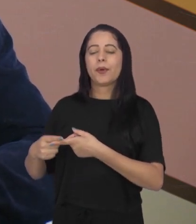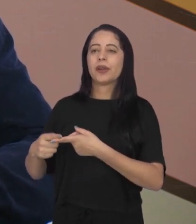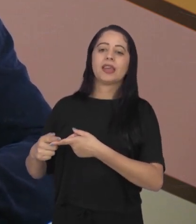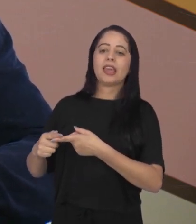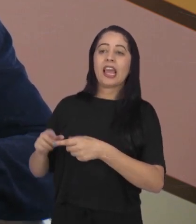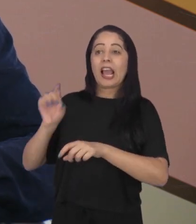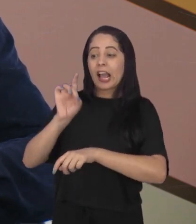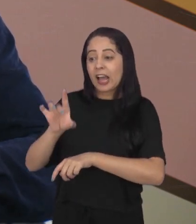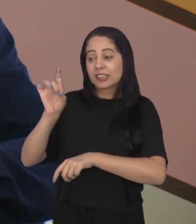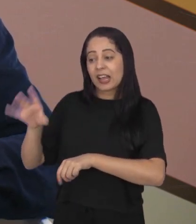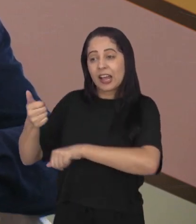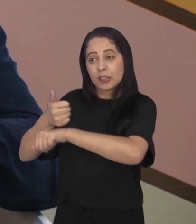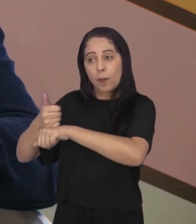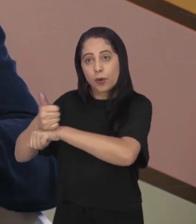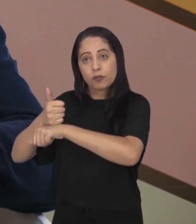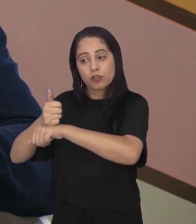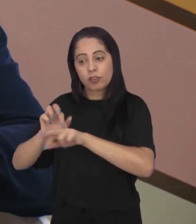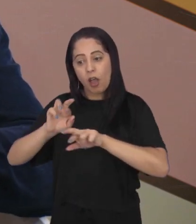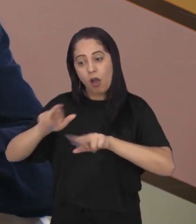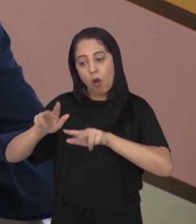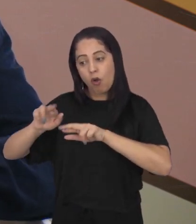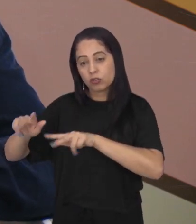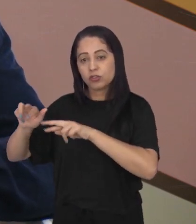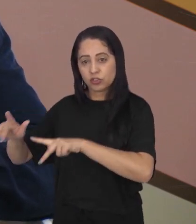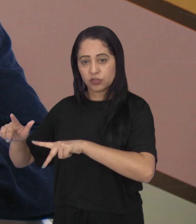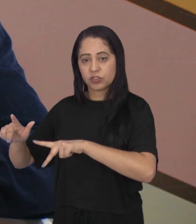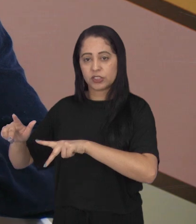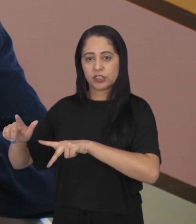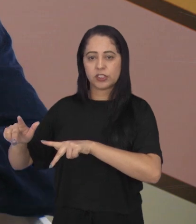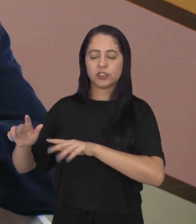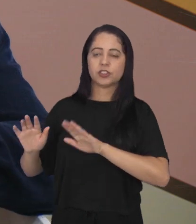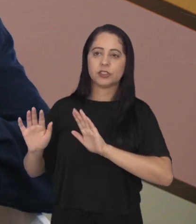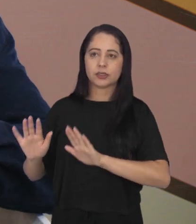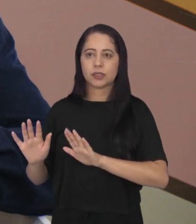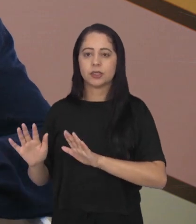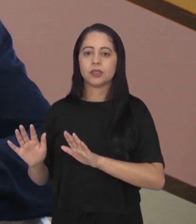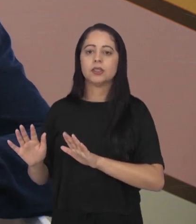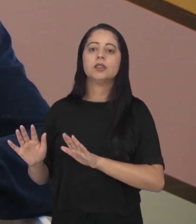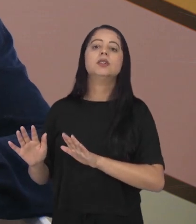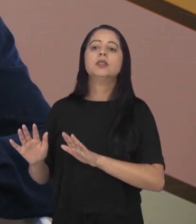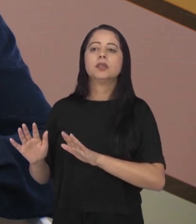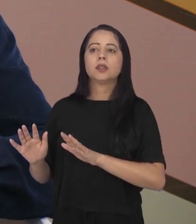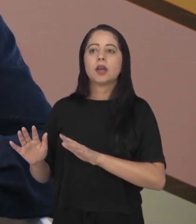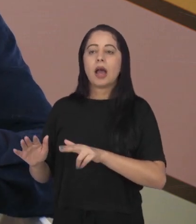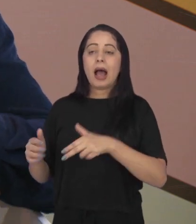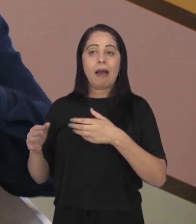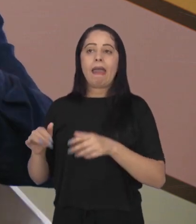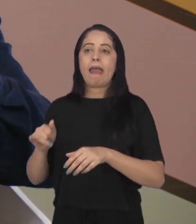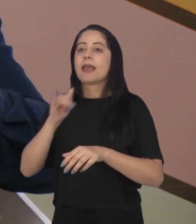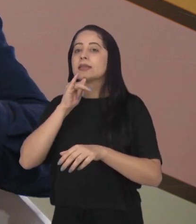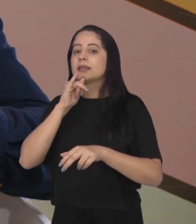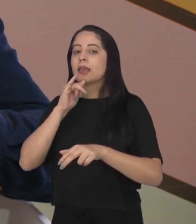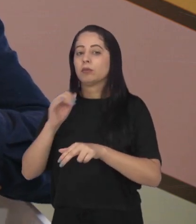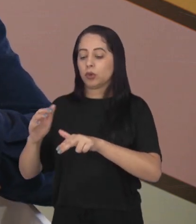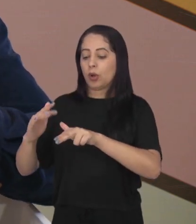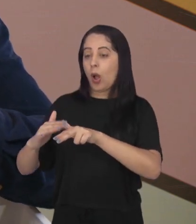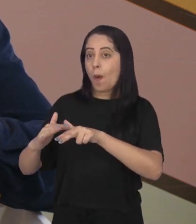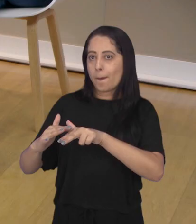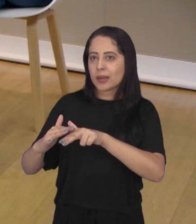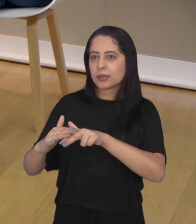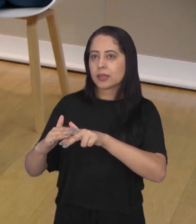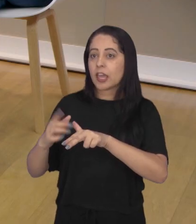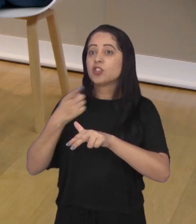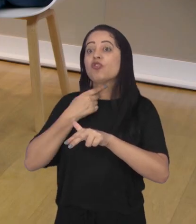expertise. Nesses casos, onde o mais importante é o desejo do paciente.